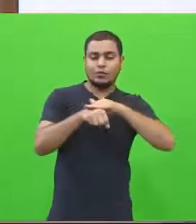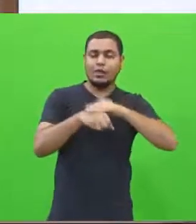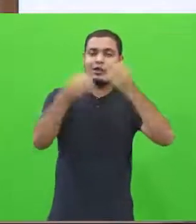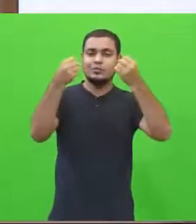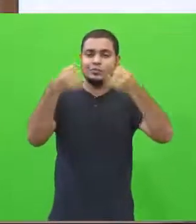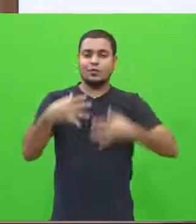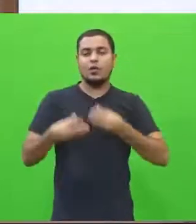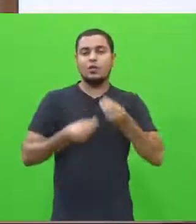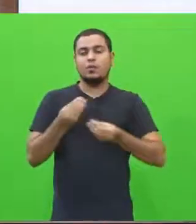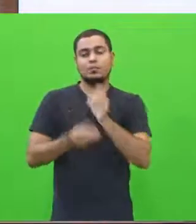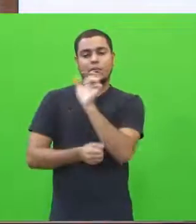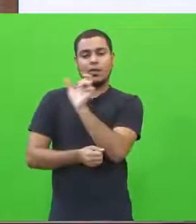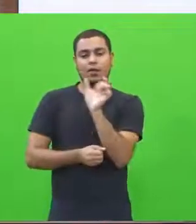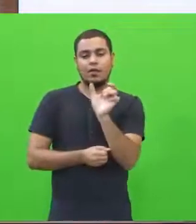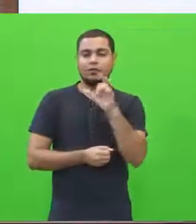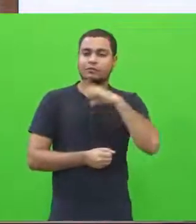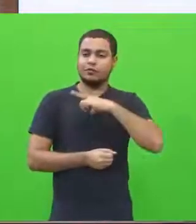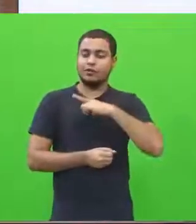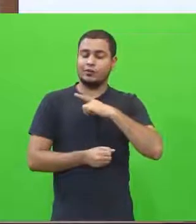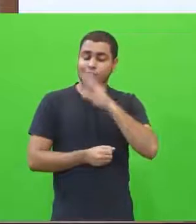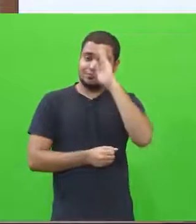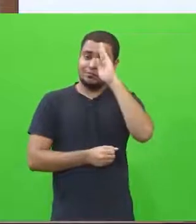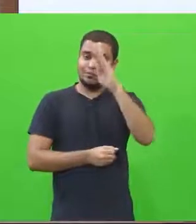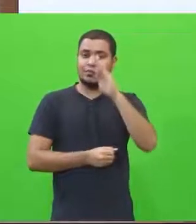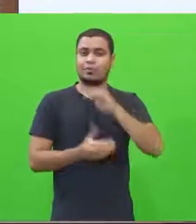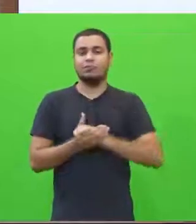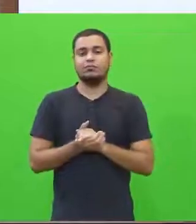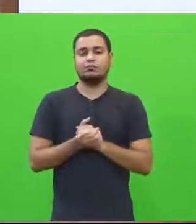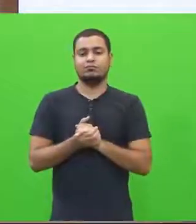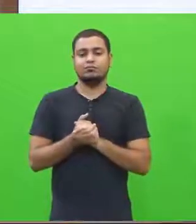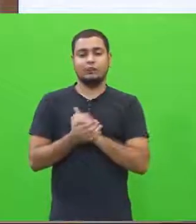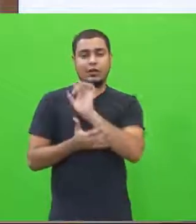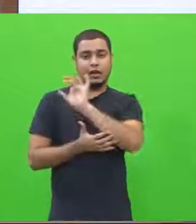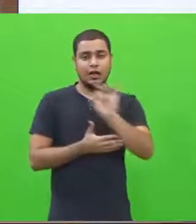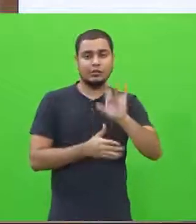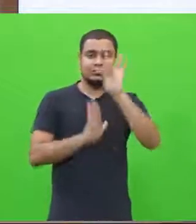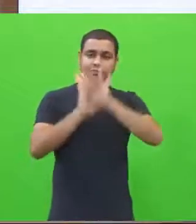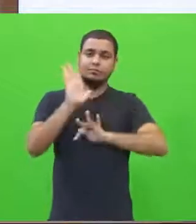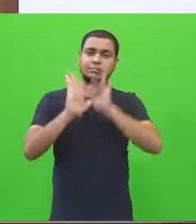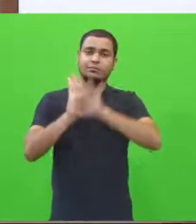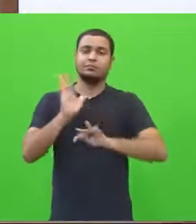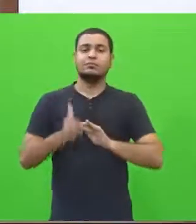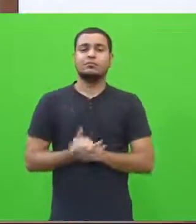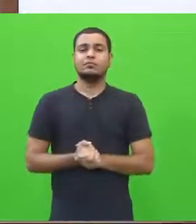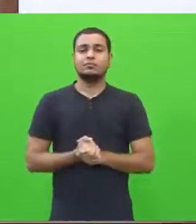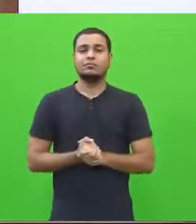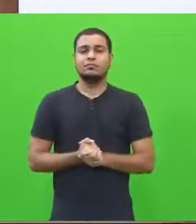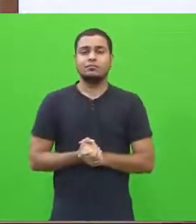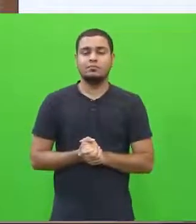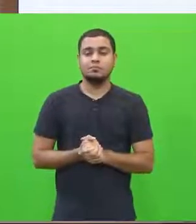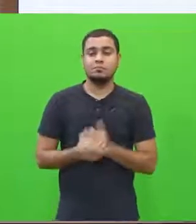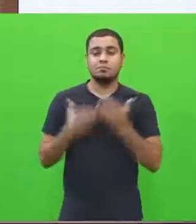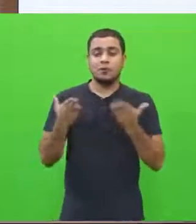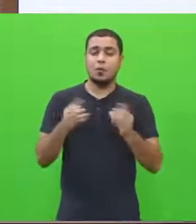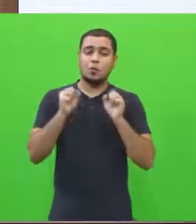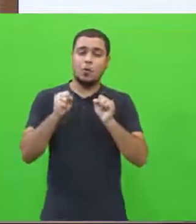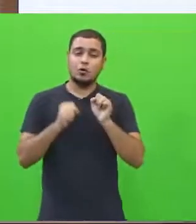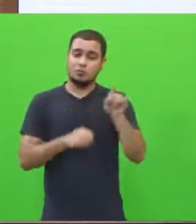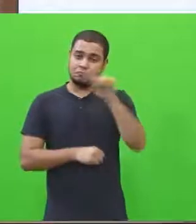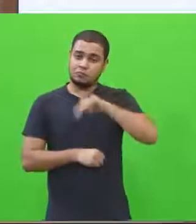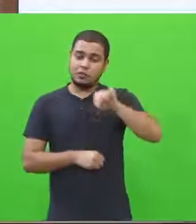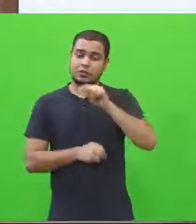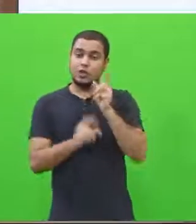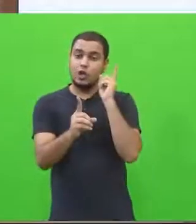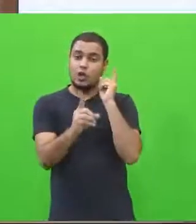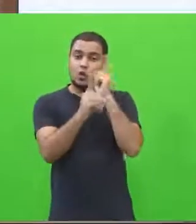questão dessas palavras que são as palavras-chave de cada texto isso pode ser que você encontre uma